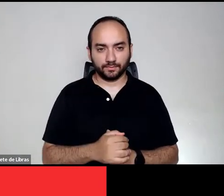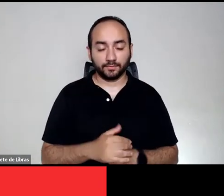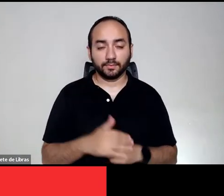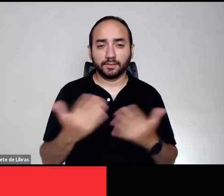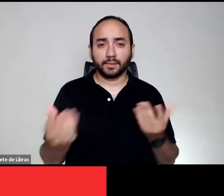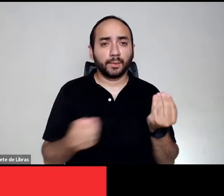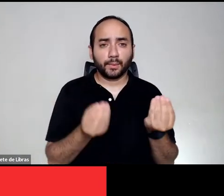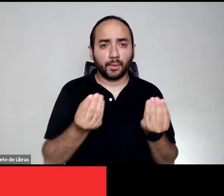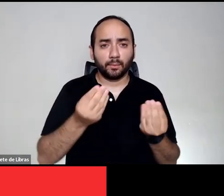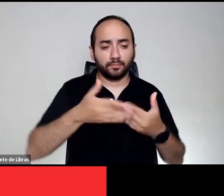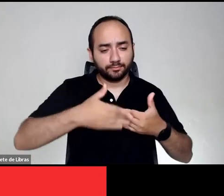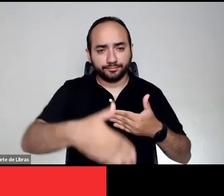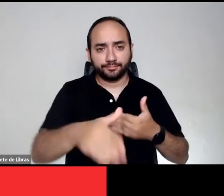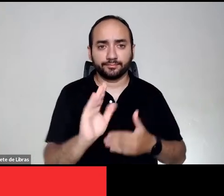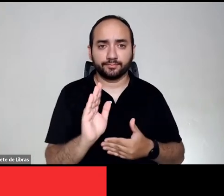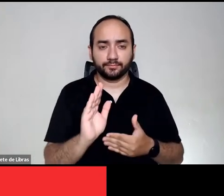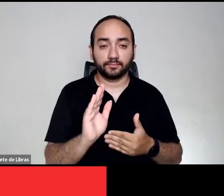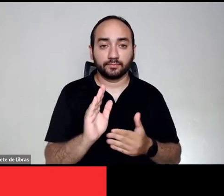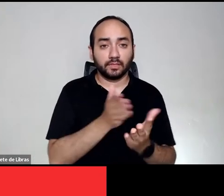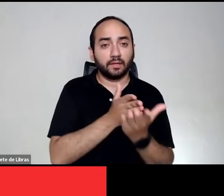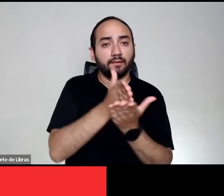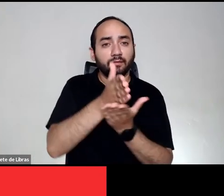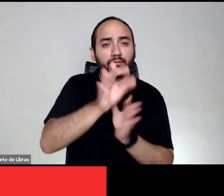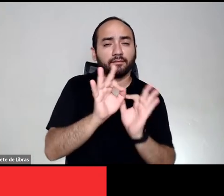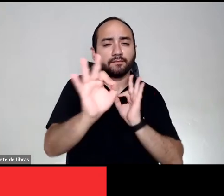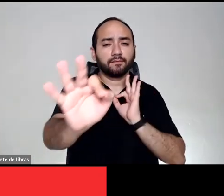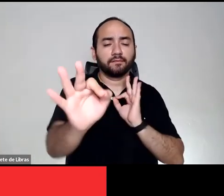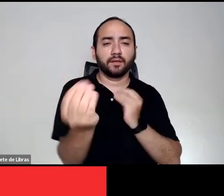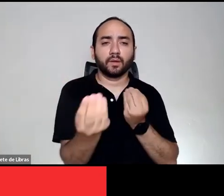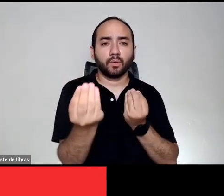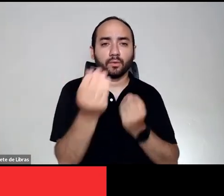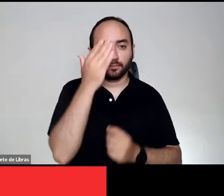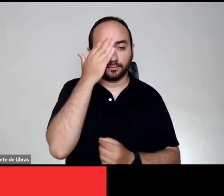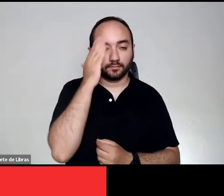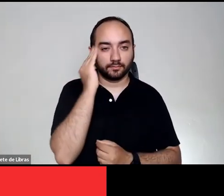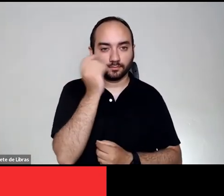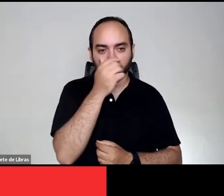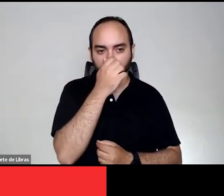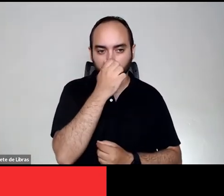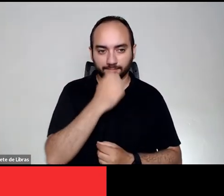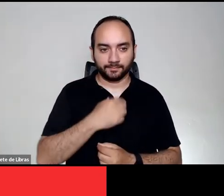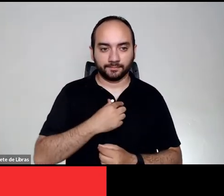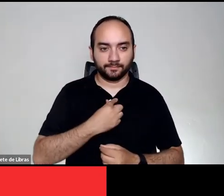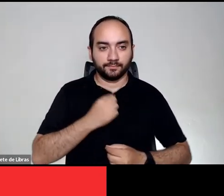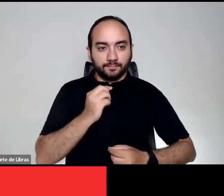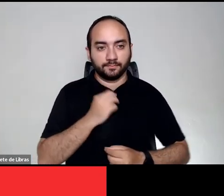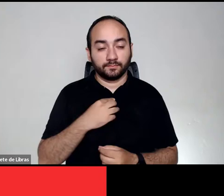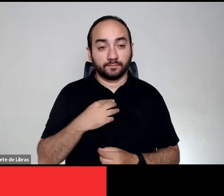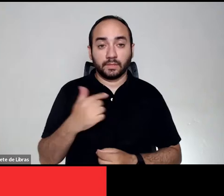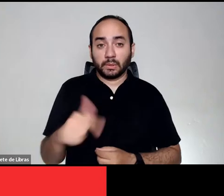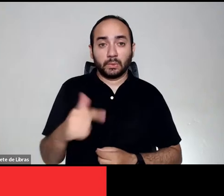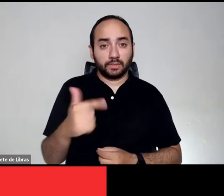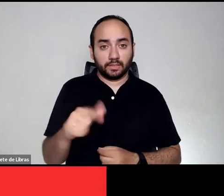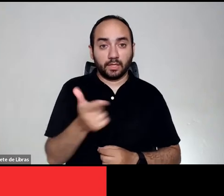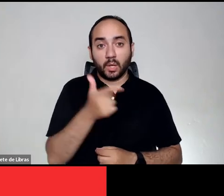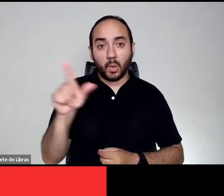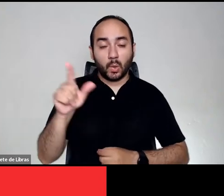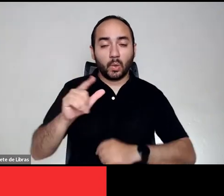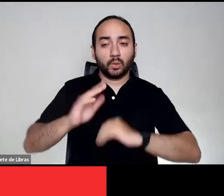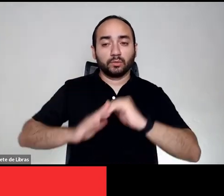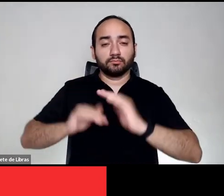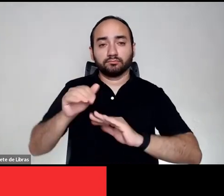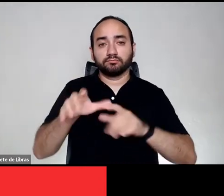fazer de agora em diante? Qual horizonte queremos ter à vista? Não existe outro aparelho que seja mais